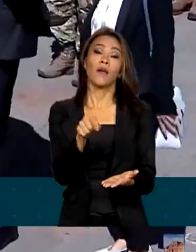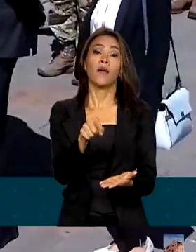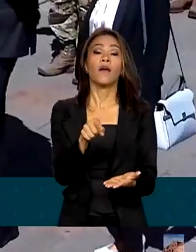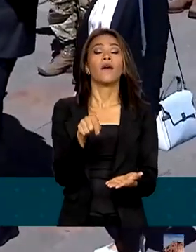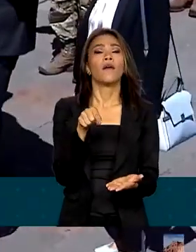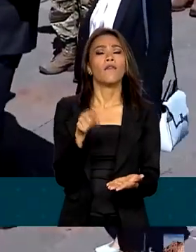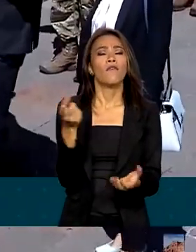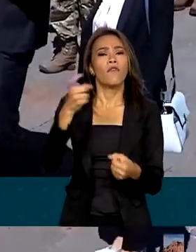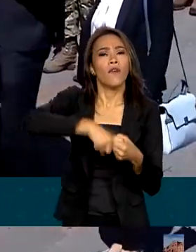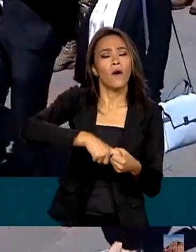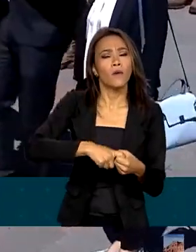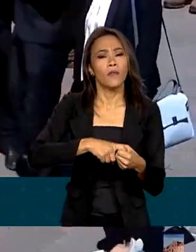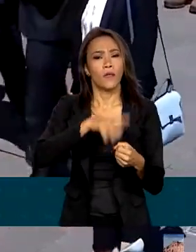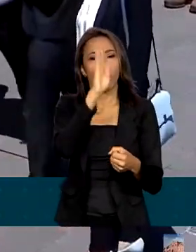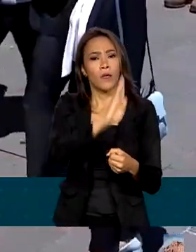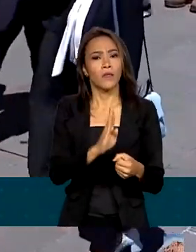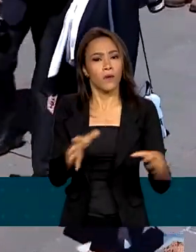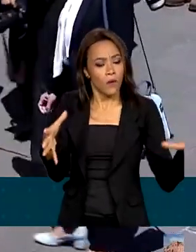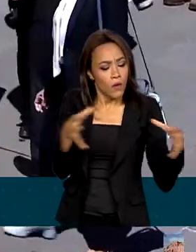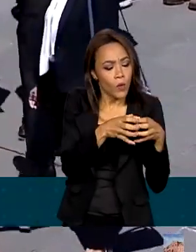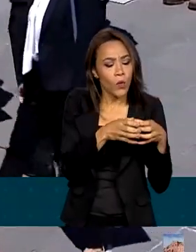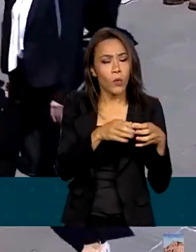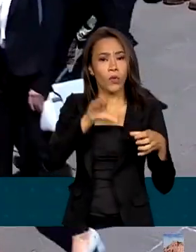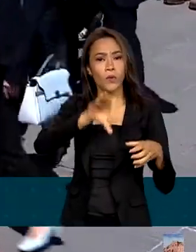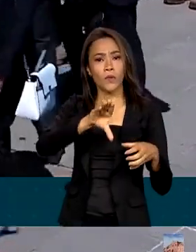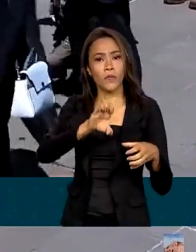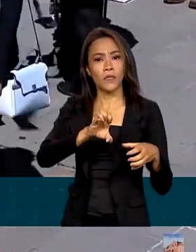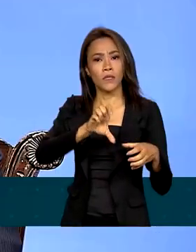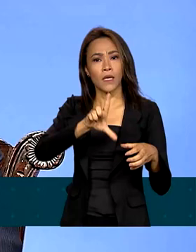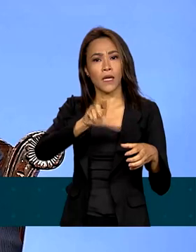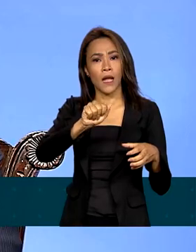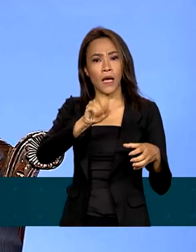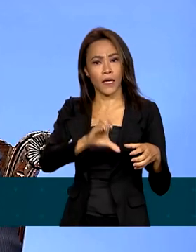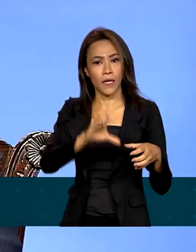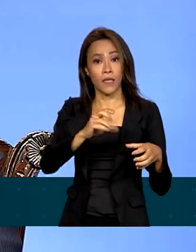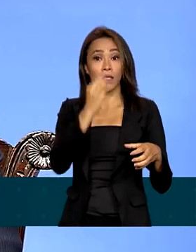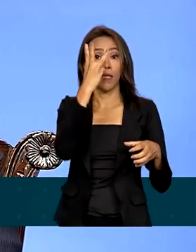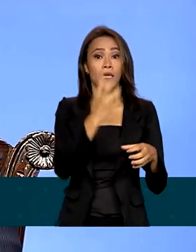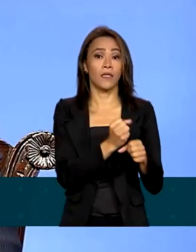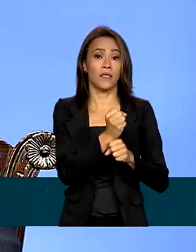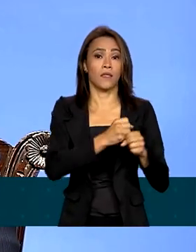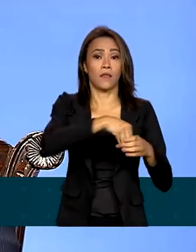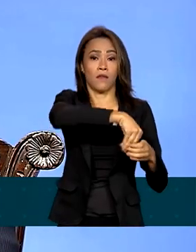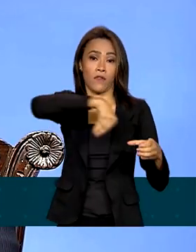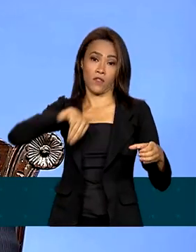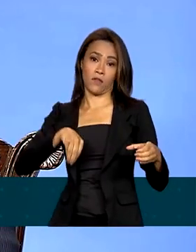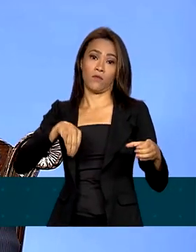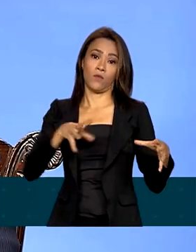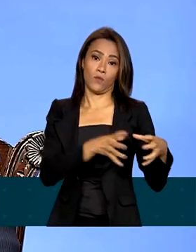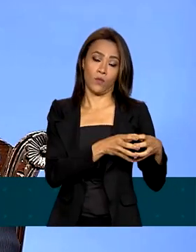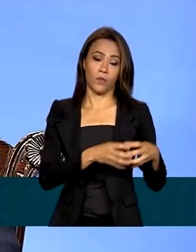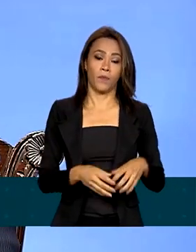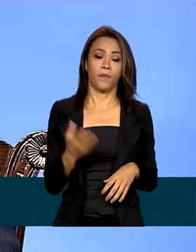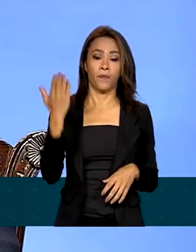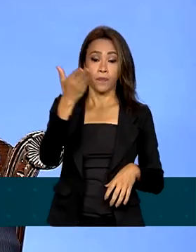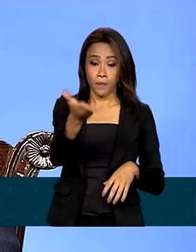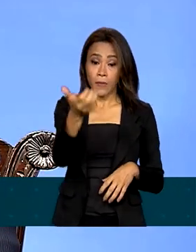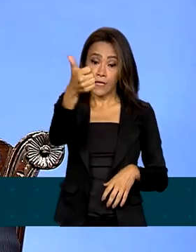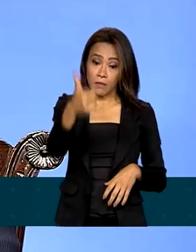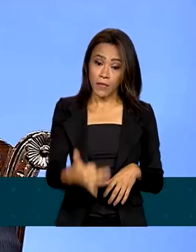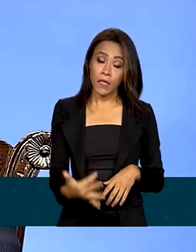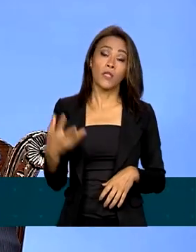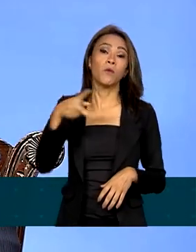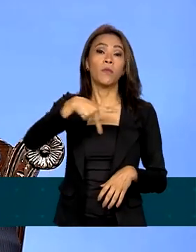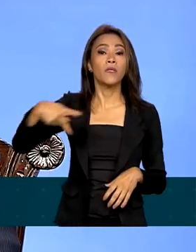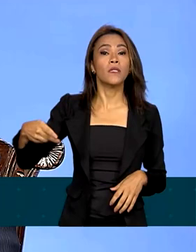retorno do Brasil ao grupo após três anos de afastamento. O governo do presidente Lula vem com esse